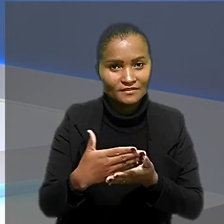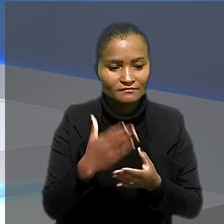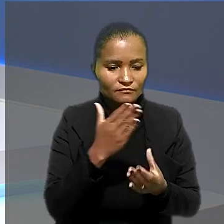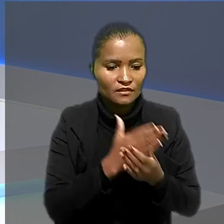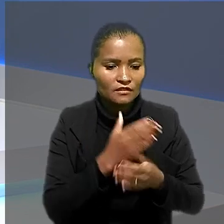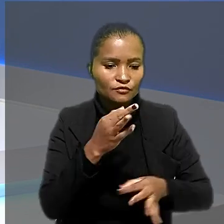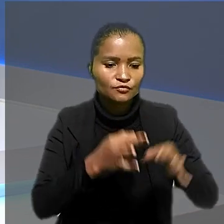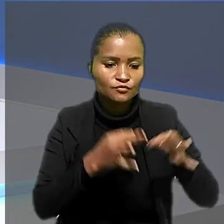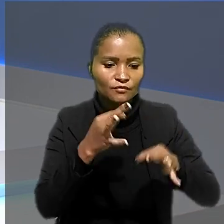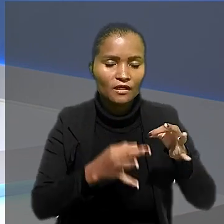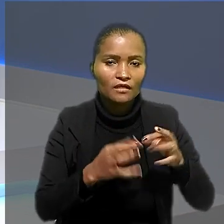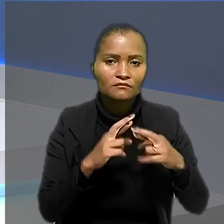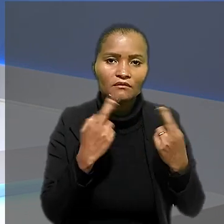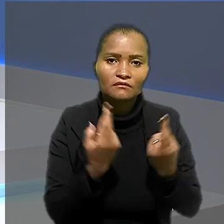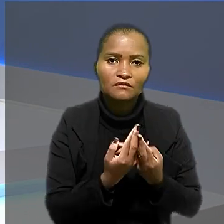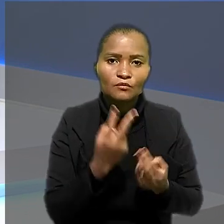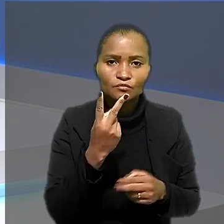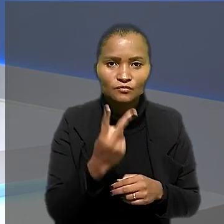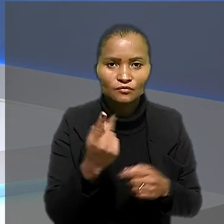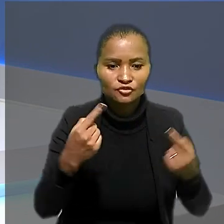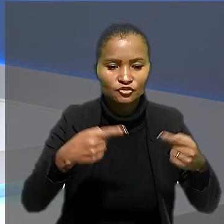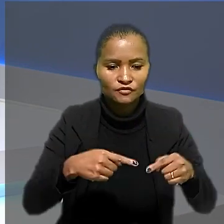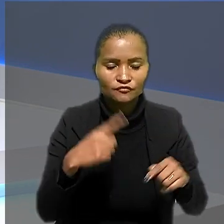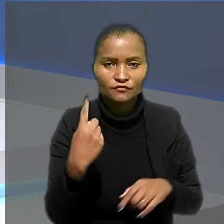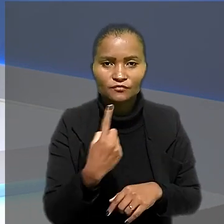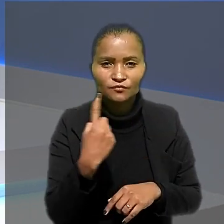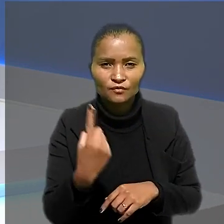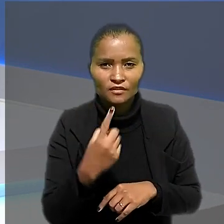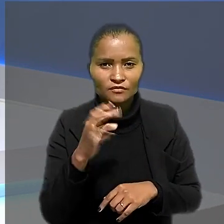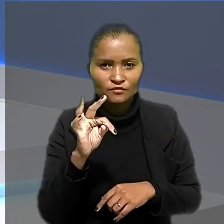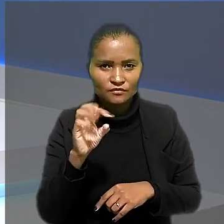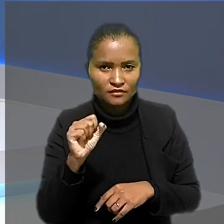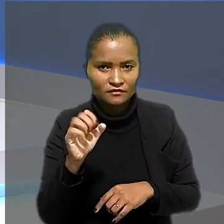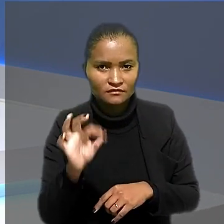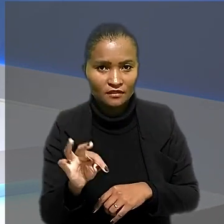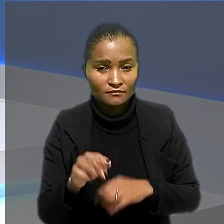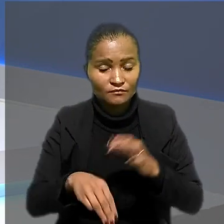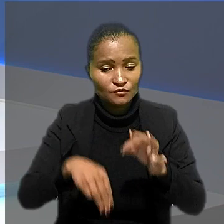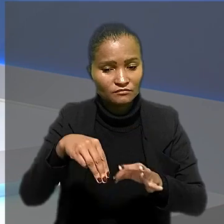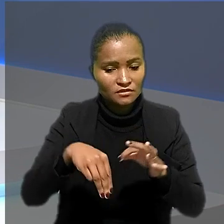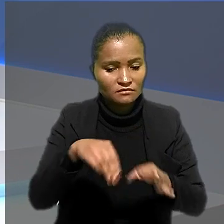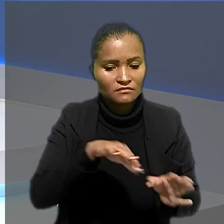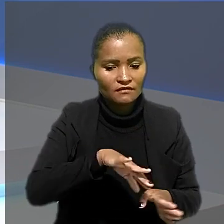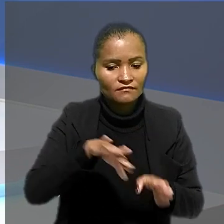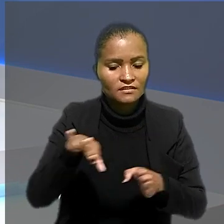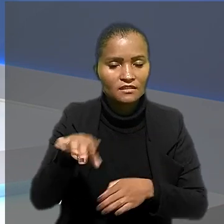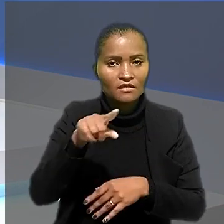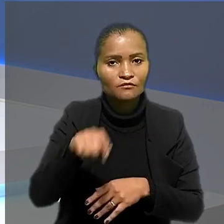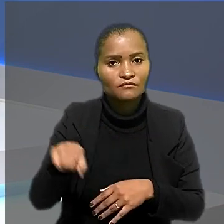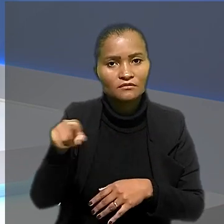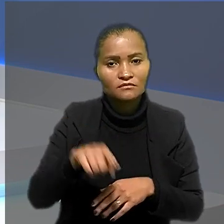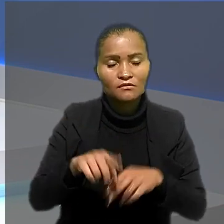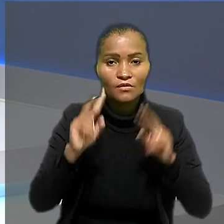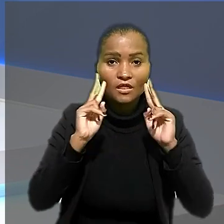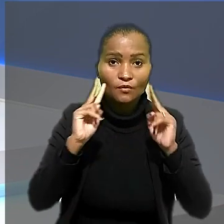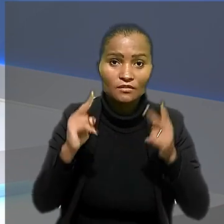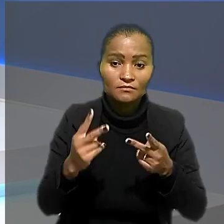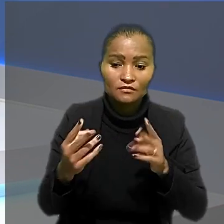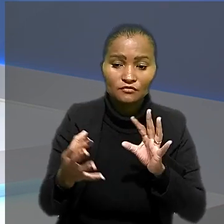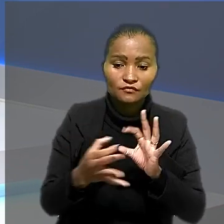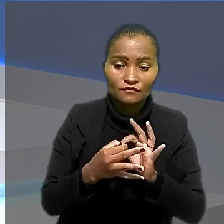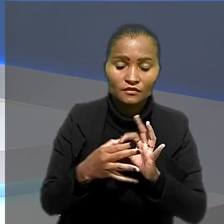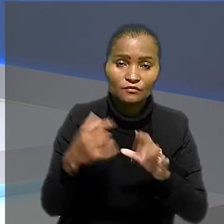Começamos com um caso julgado pela sessão 2 de dissídios individuais do TST. Os ministros afastaram a anulação de